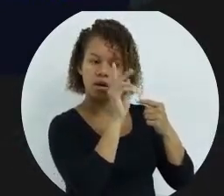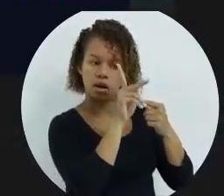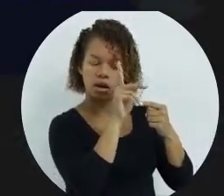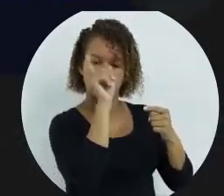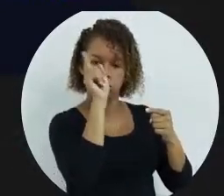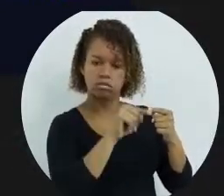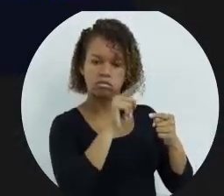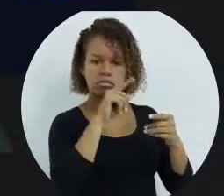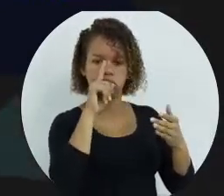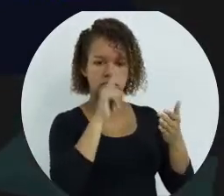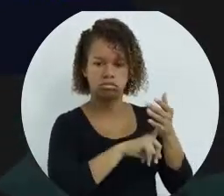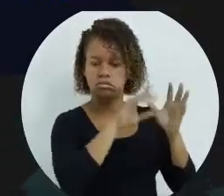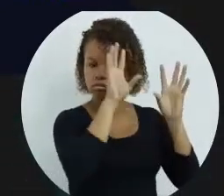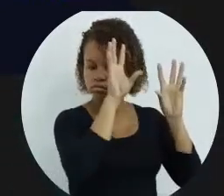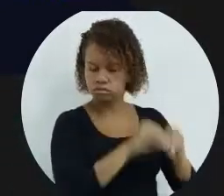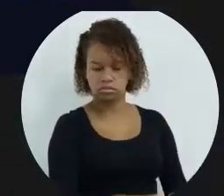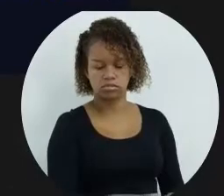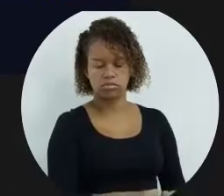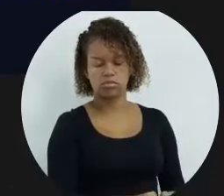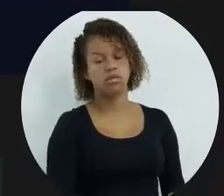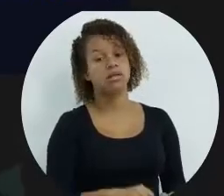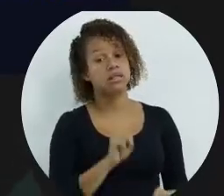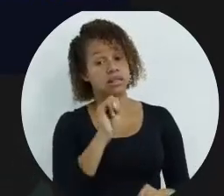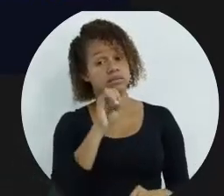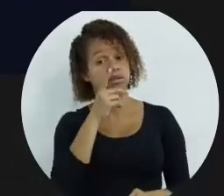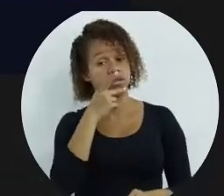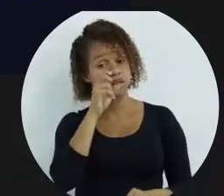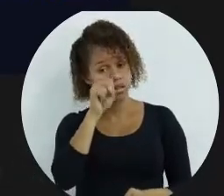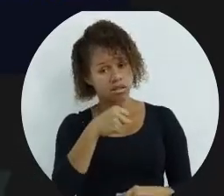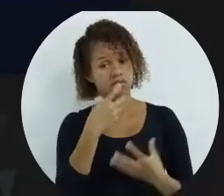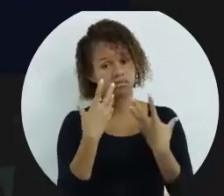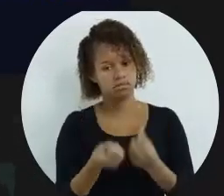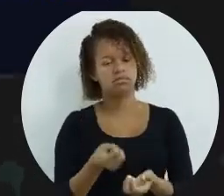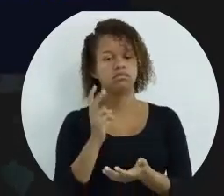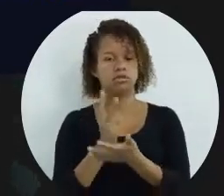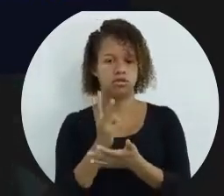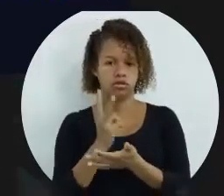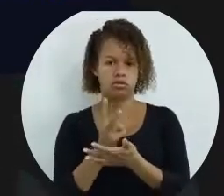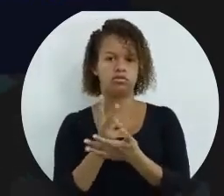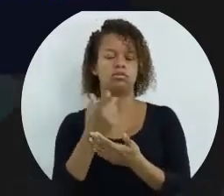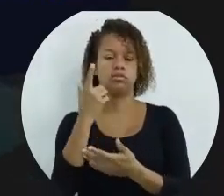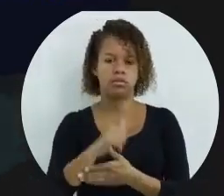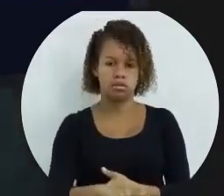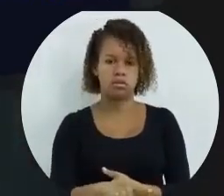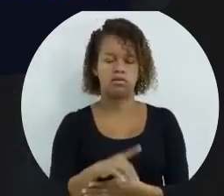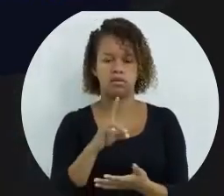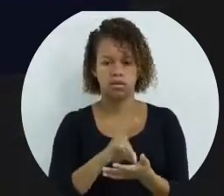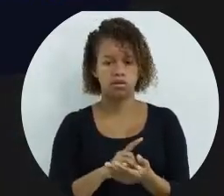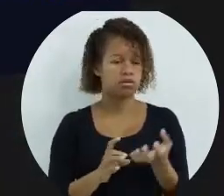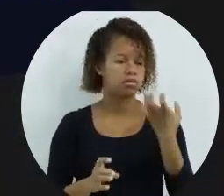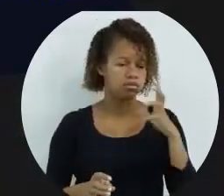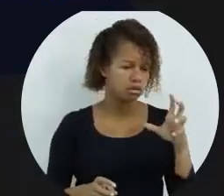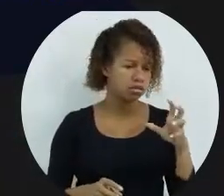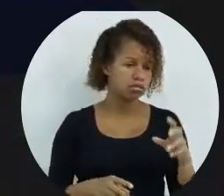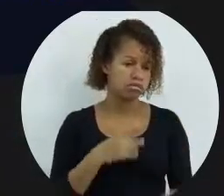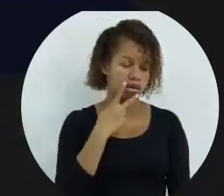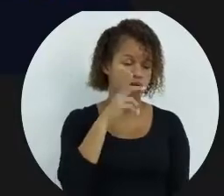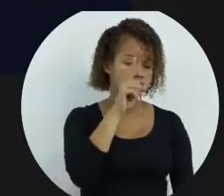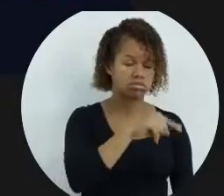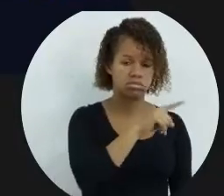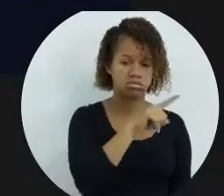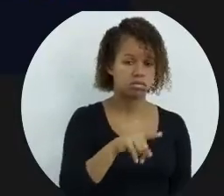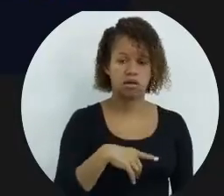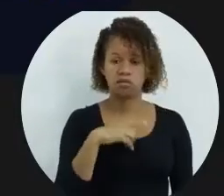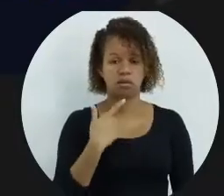Então, se ele quiser ok, sim, continua com a repetição, é verdadeiro. Quando ele não quiser mais, ele aperta em cancel,